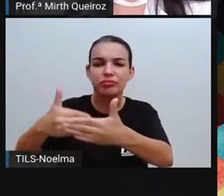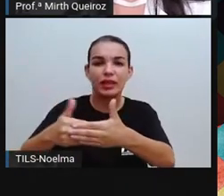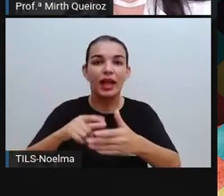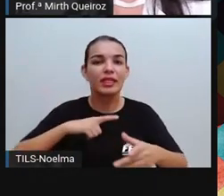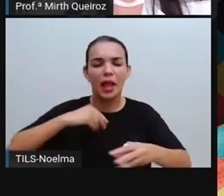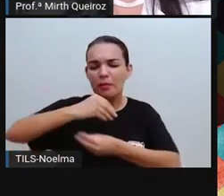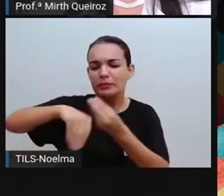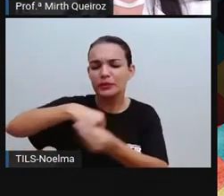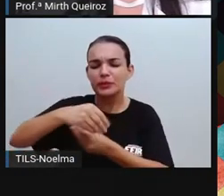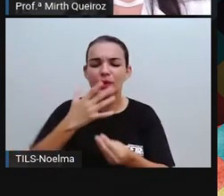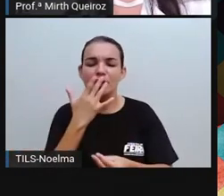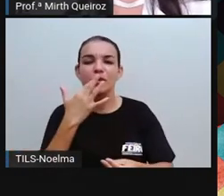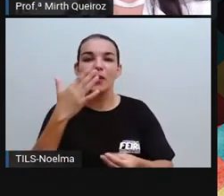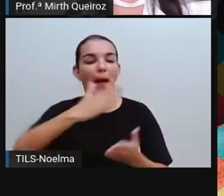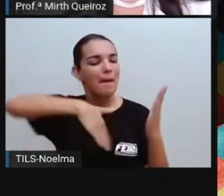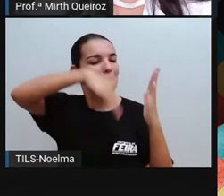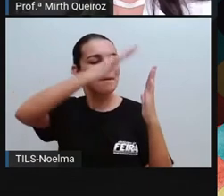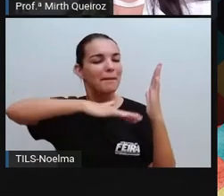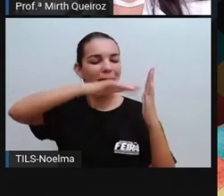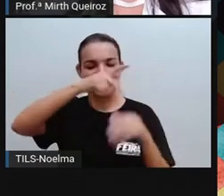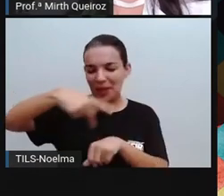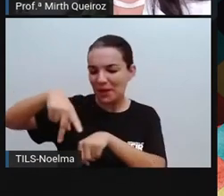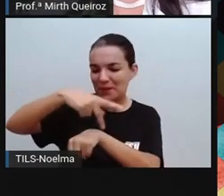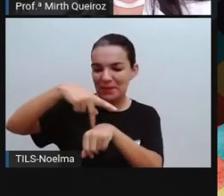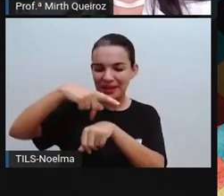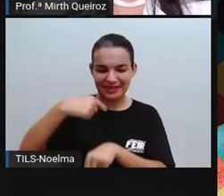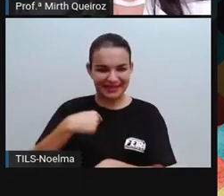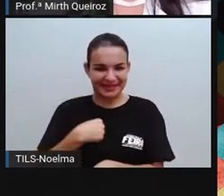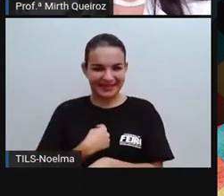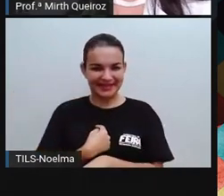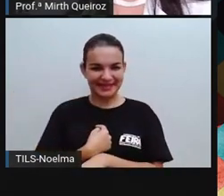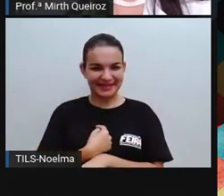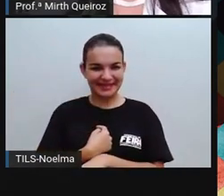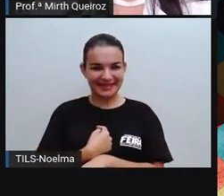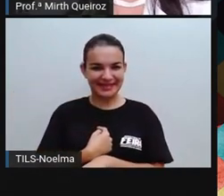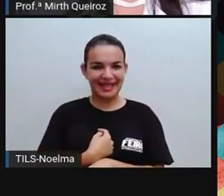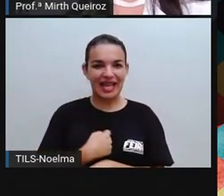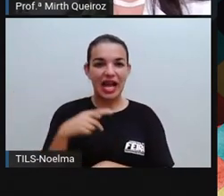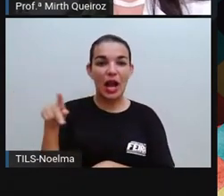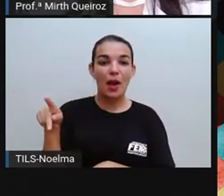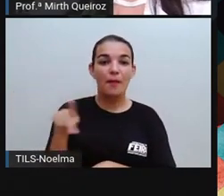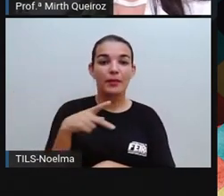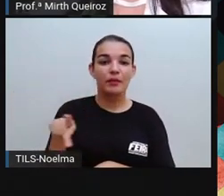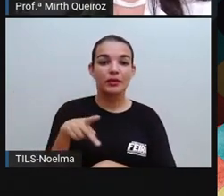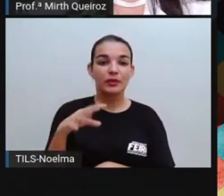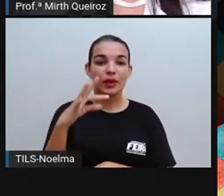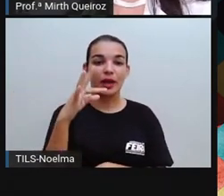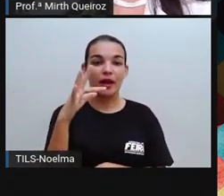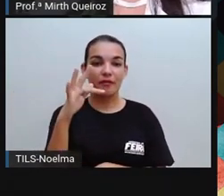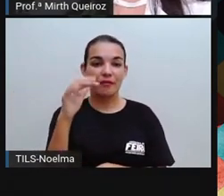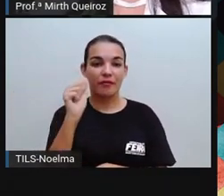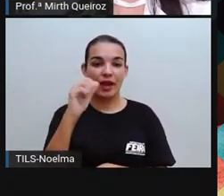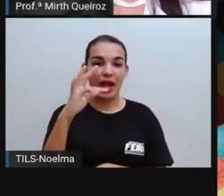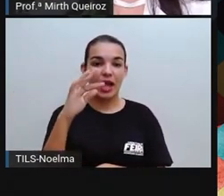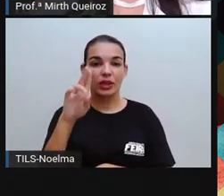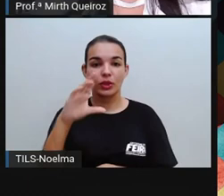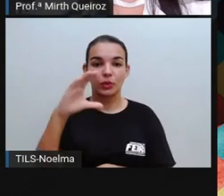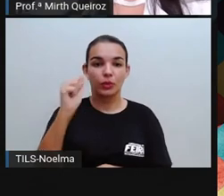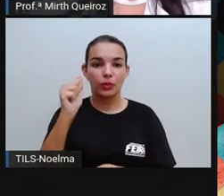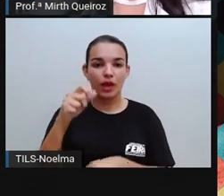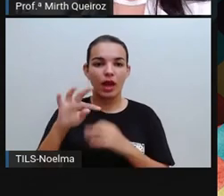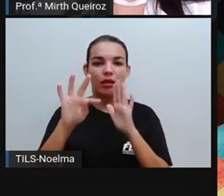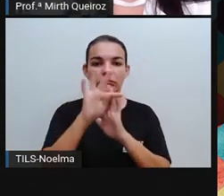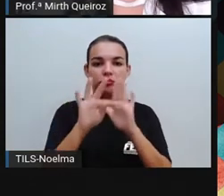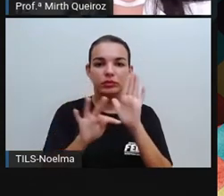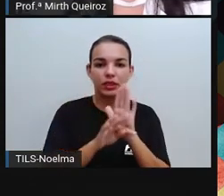mistura de cores pinta um país da gente. Professora Fatuca Silva, 2019, o texto do projeto